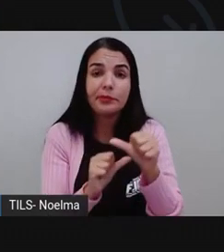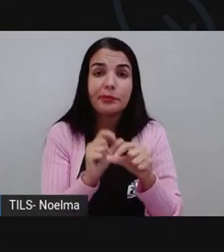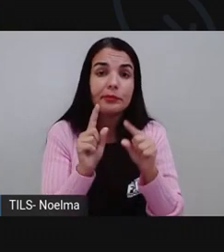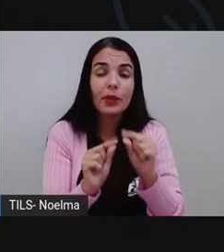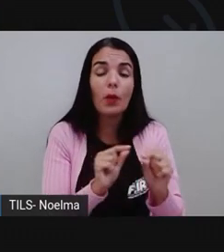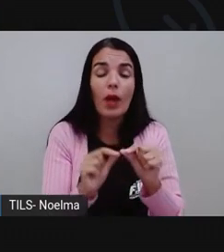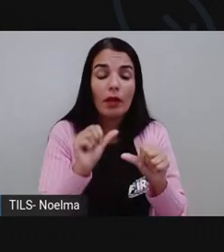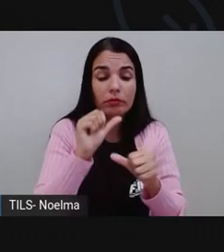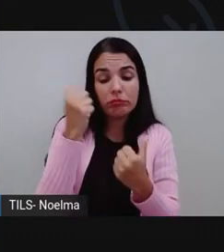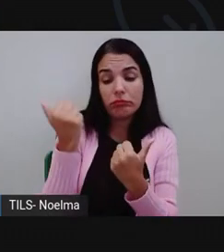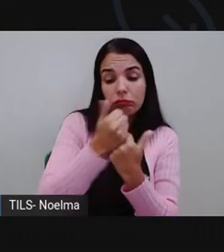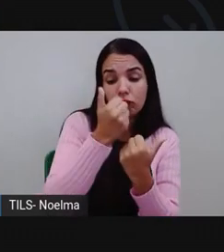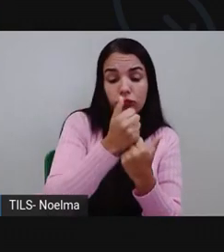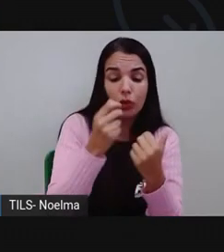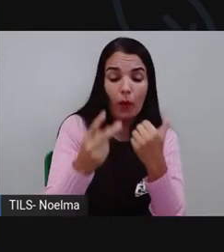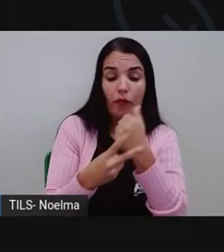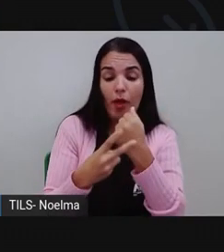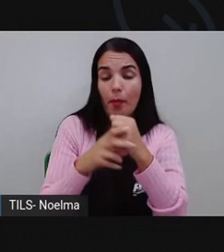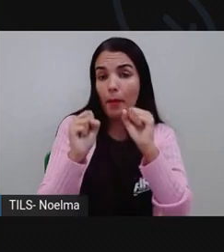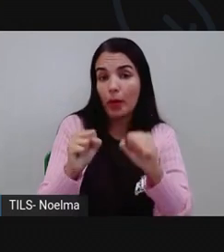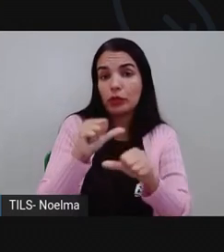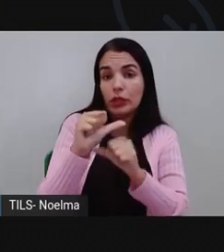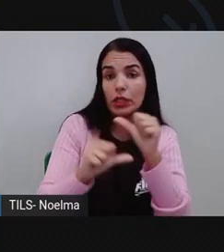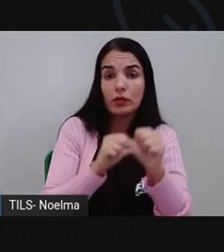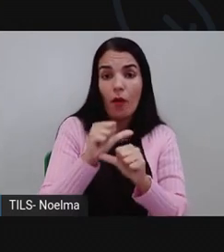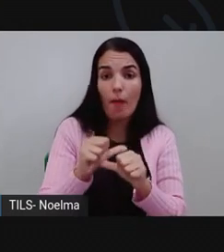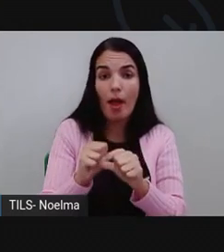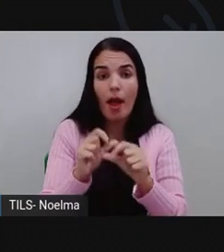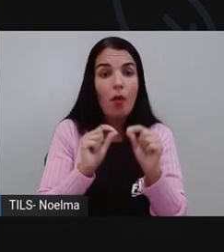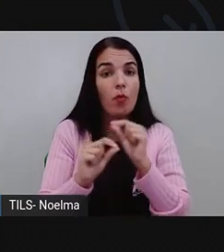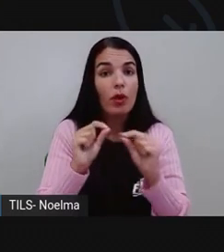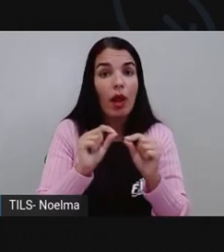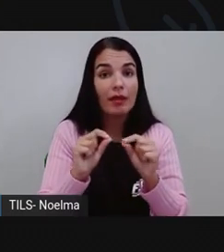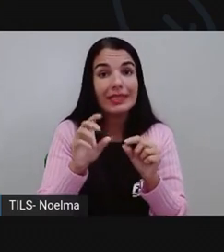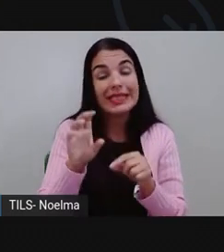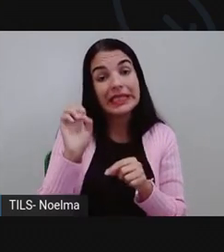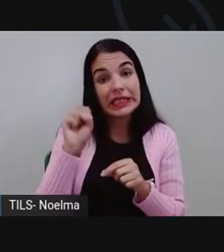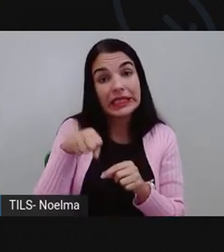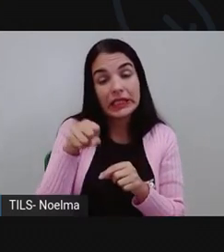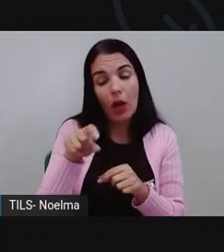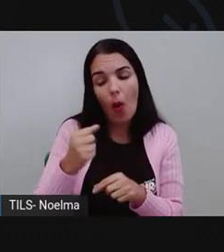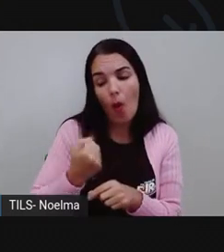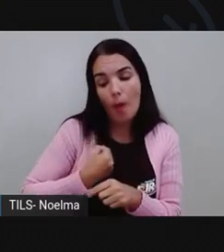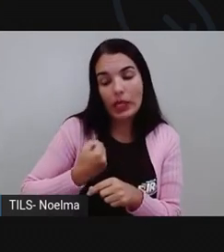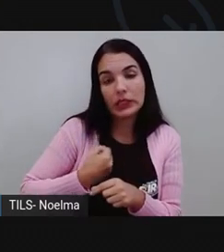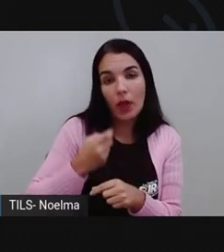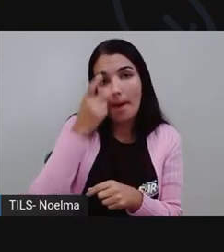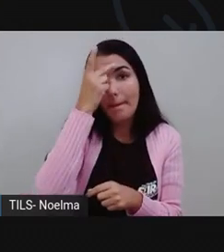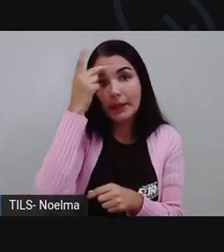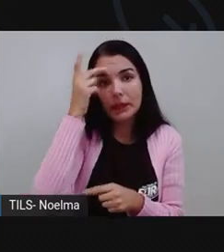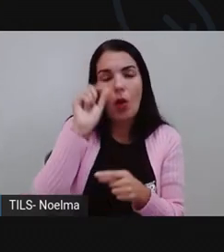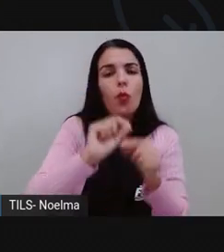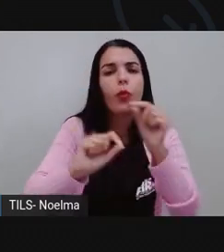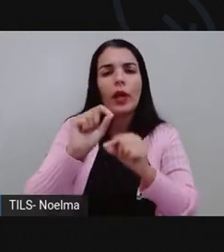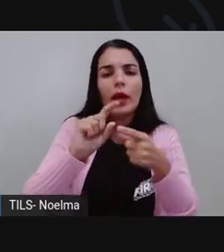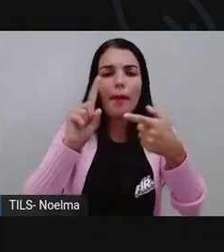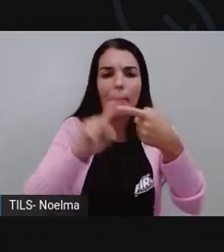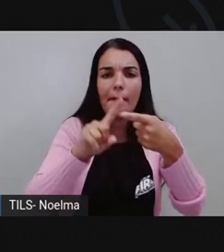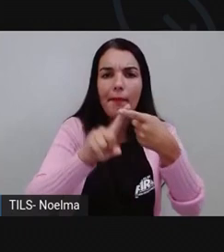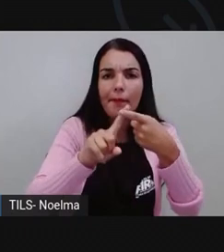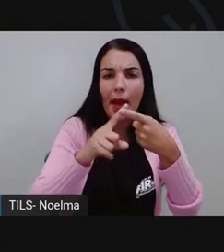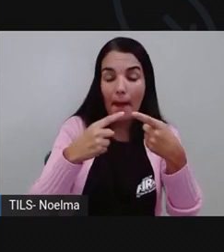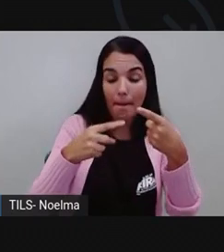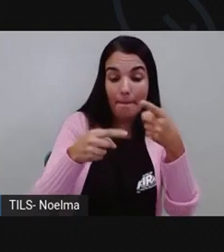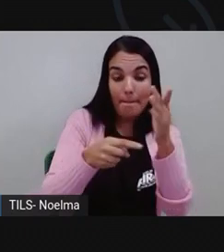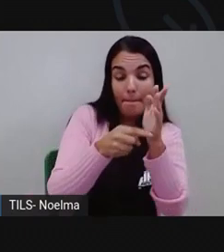de acordo, nesse caso, o número de pessoas. Essas pessoas, quem seriam essas pessoas? Seria